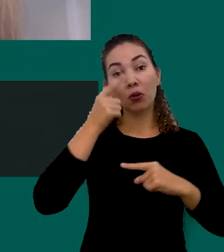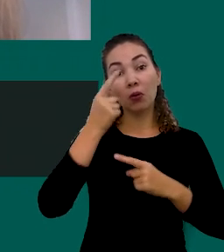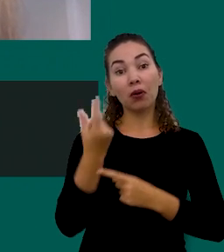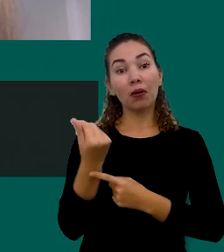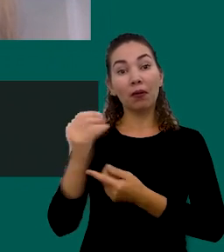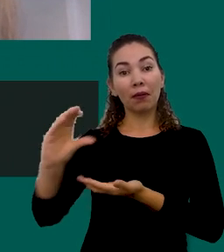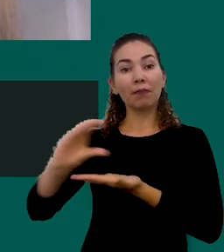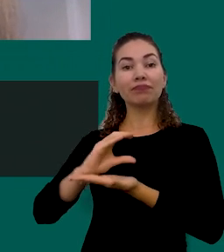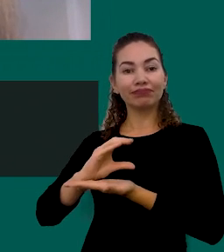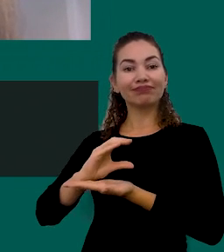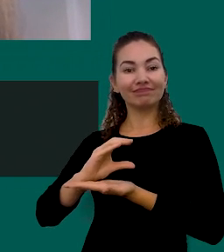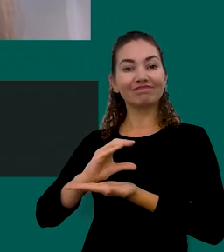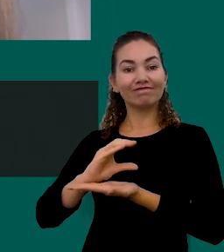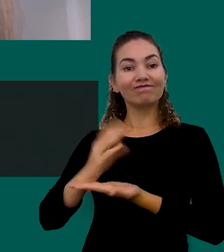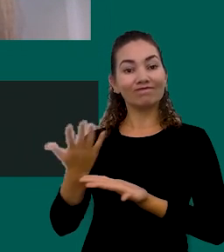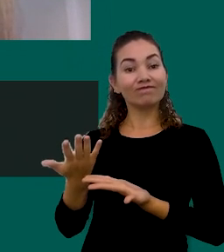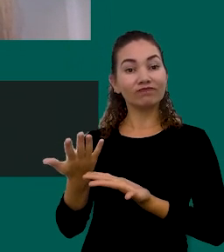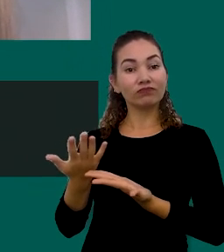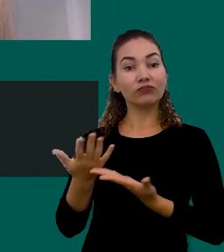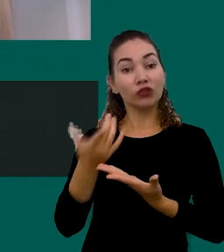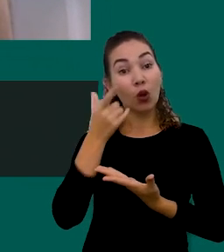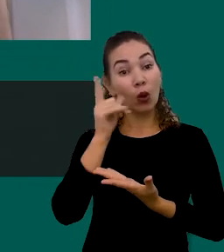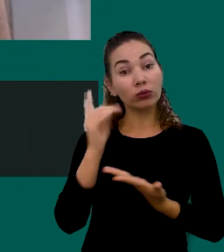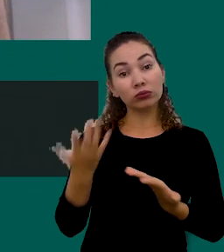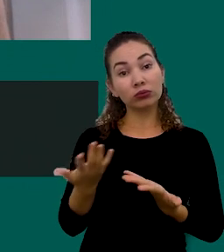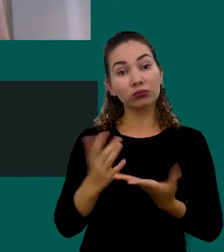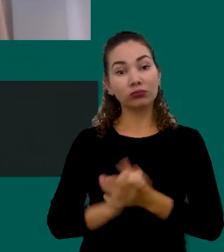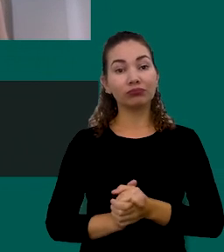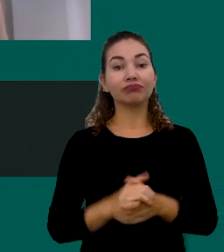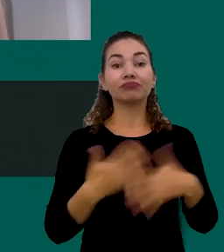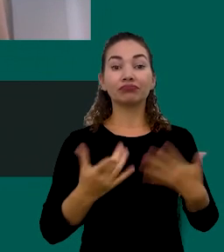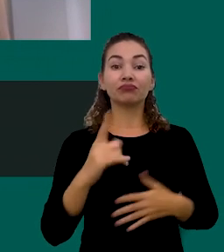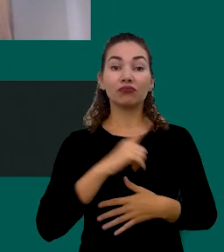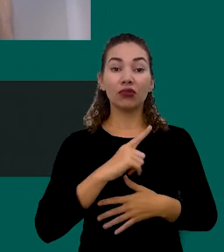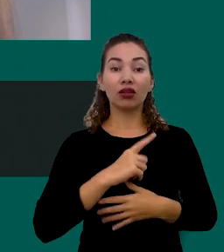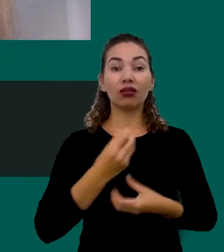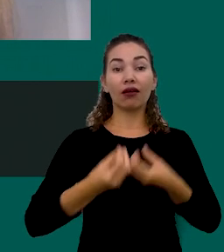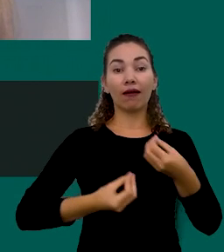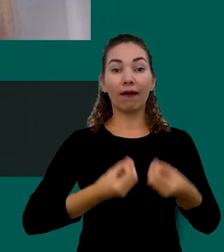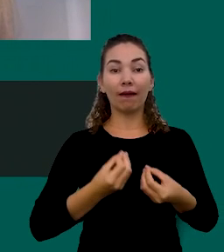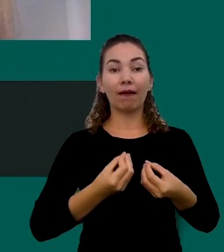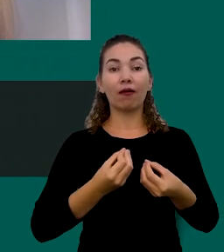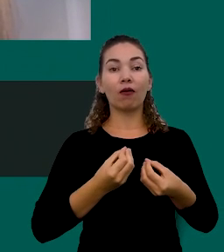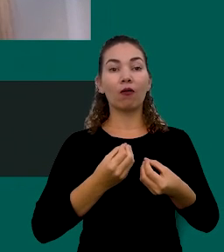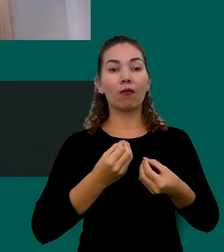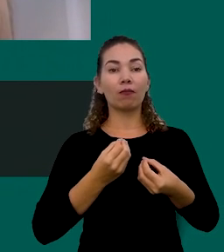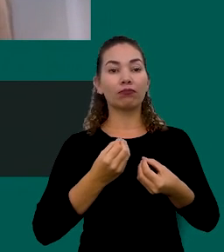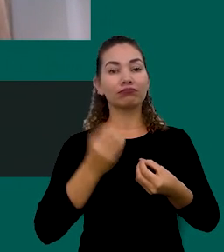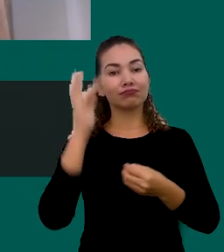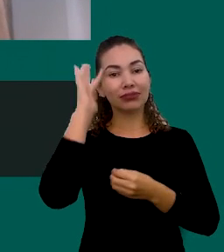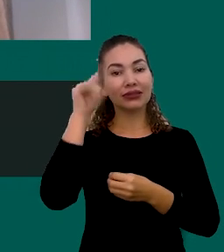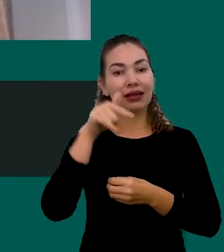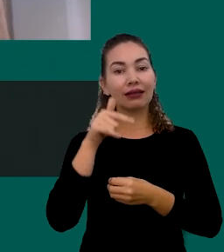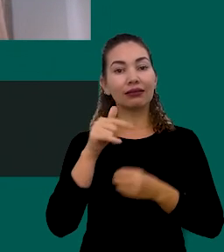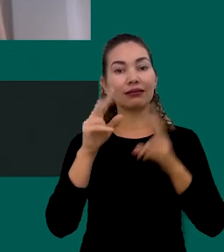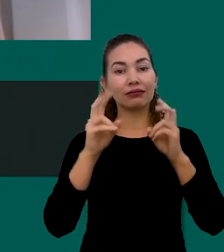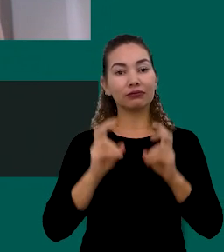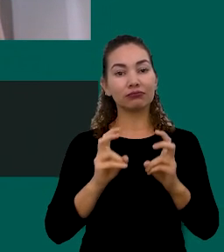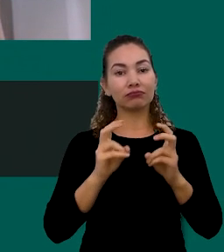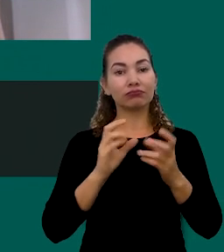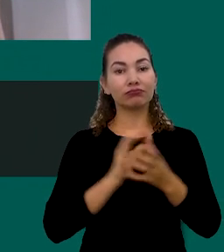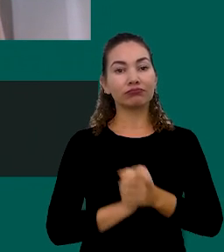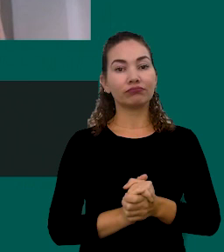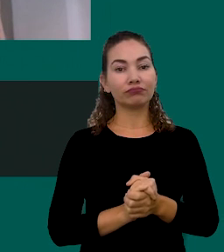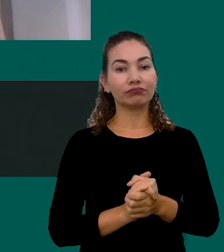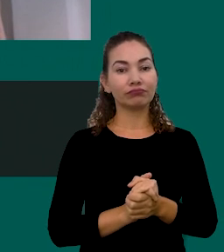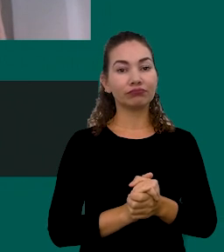Um Benefício Financeiro Né Então Existem Possibilidades Nesse Horizonte Então Muitas Vezes O Foco